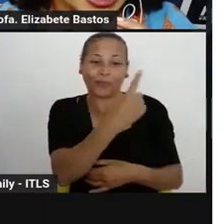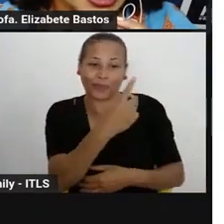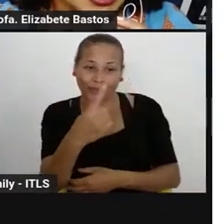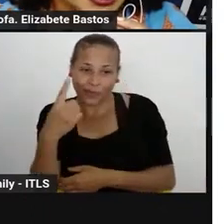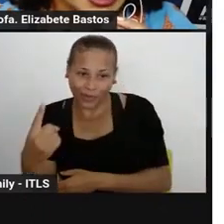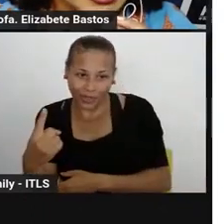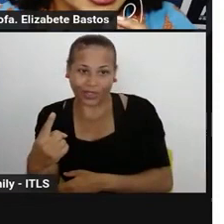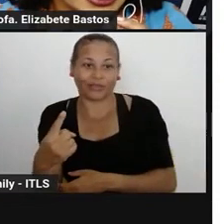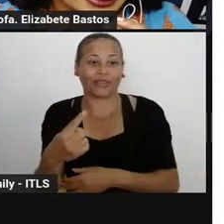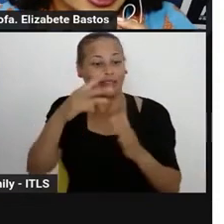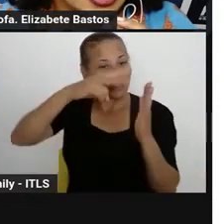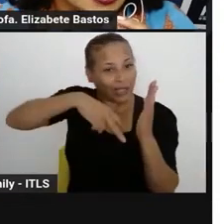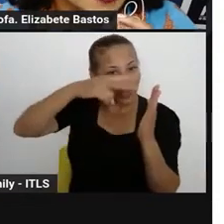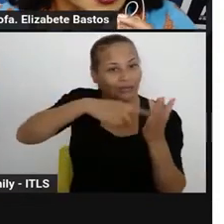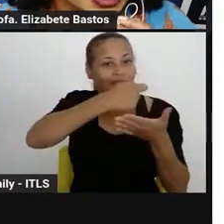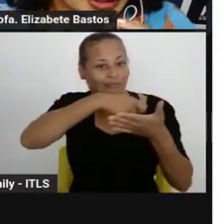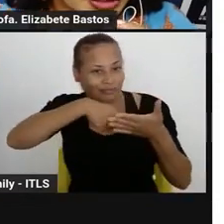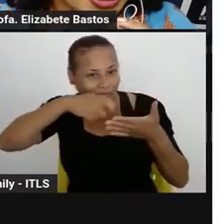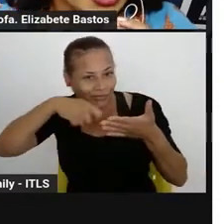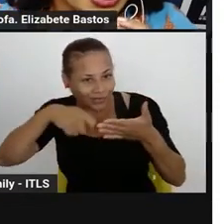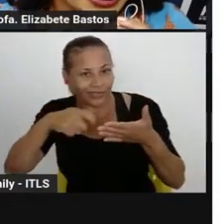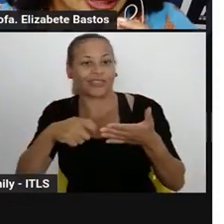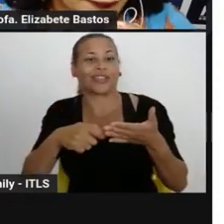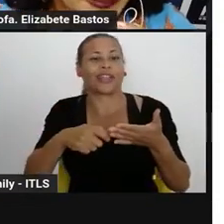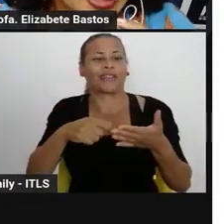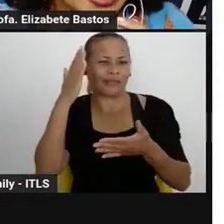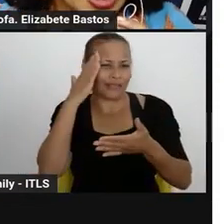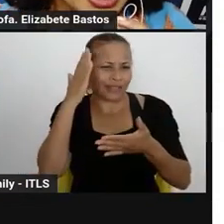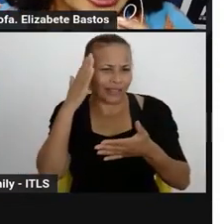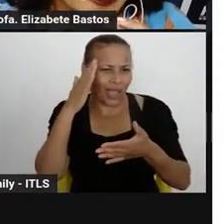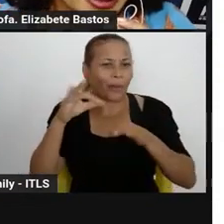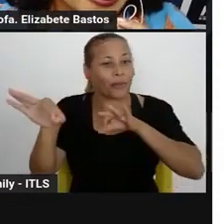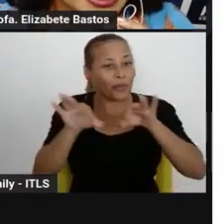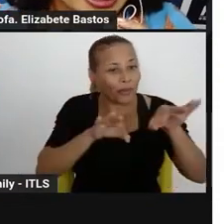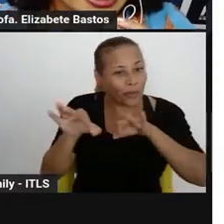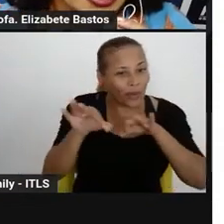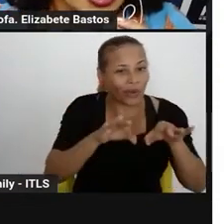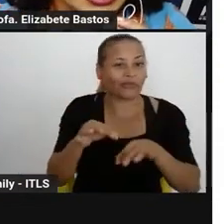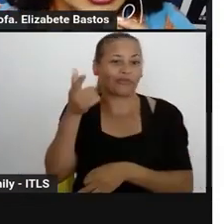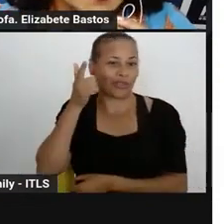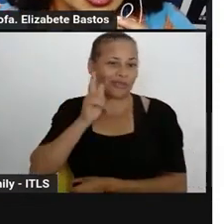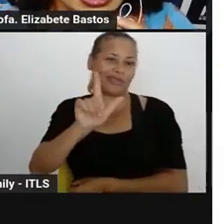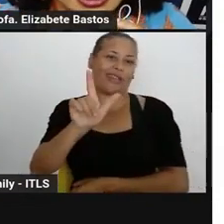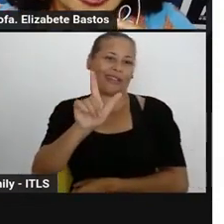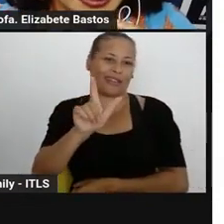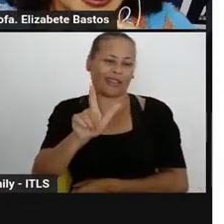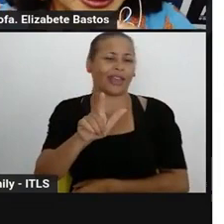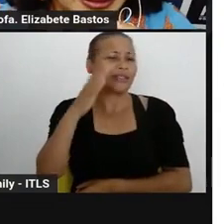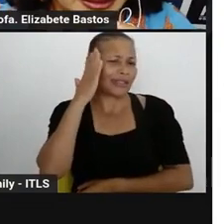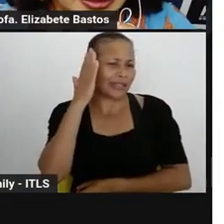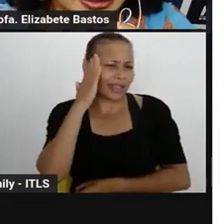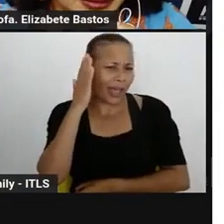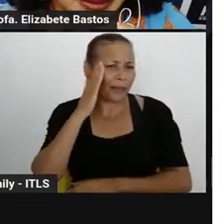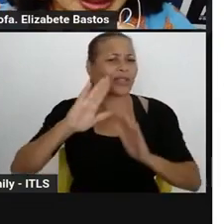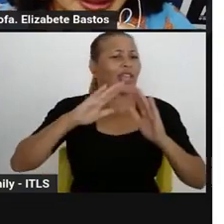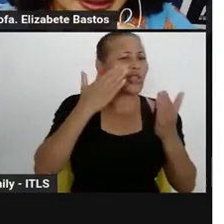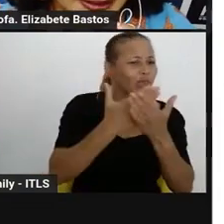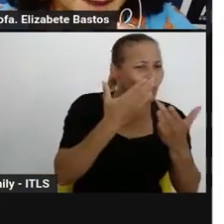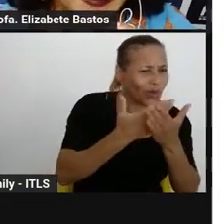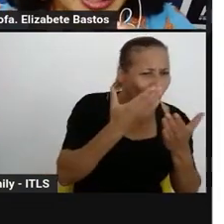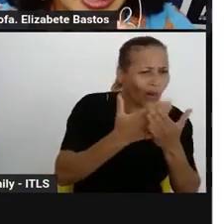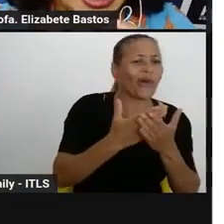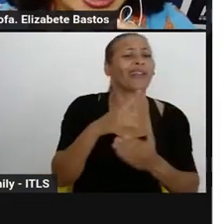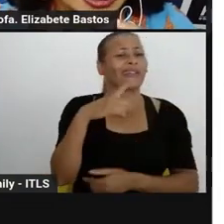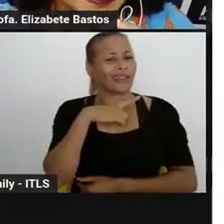campanha de leitura e escrita com o projeto institucional. Nós já sabemos que as escolas têm projetos permanentes de leitura e